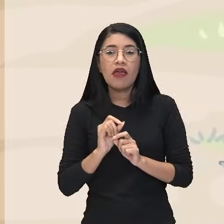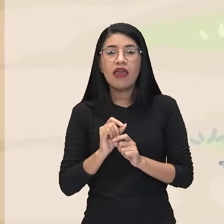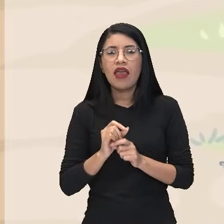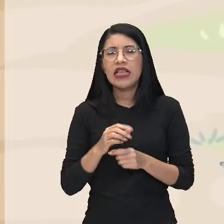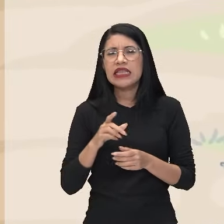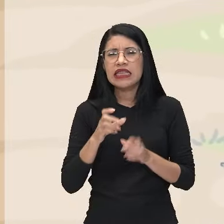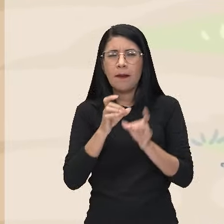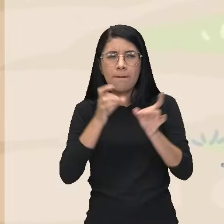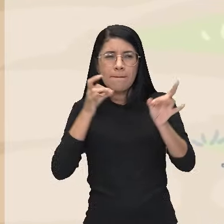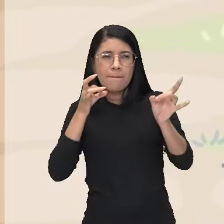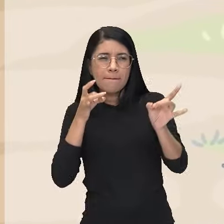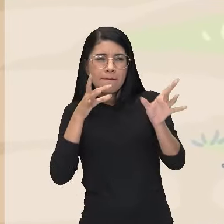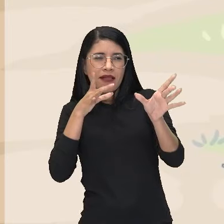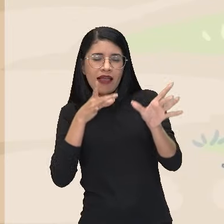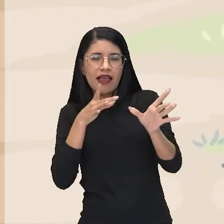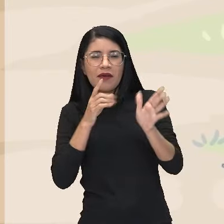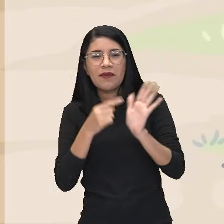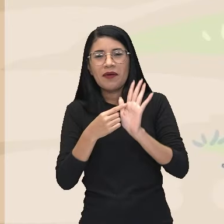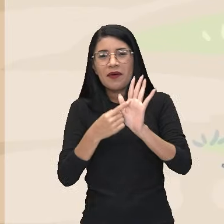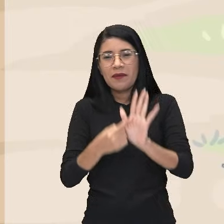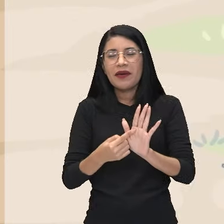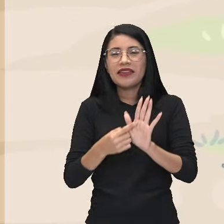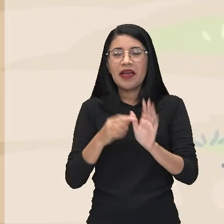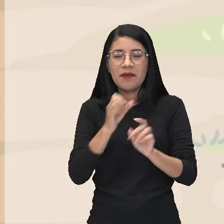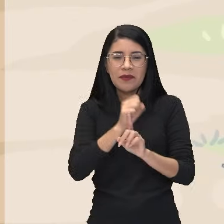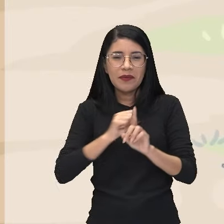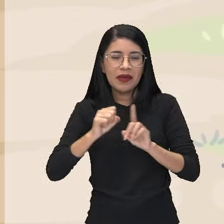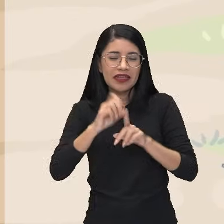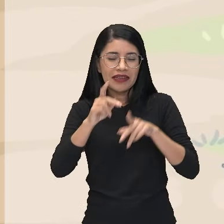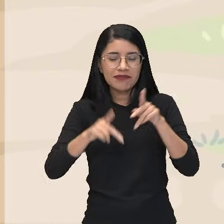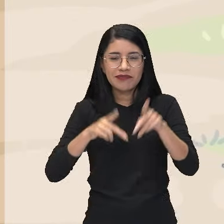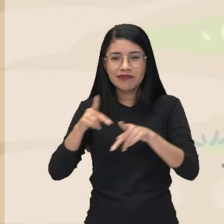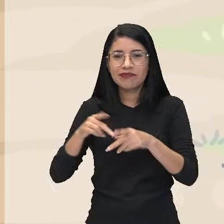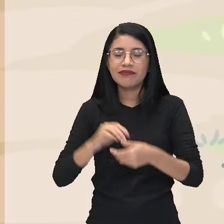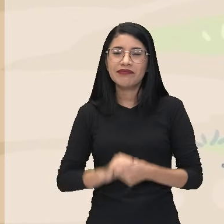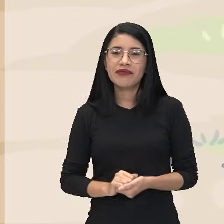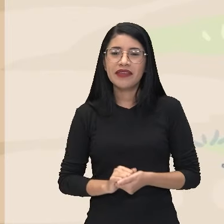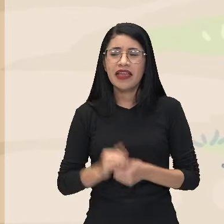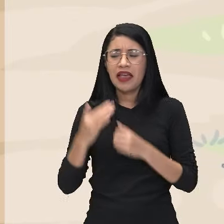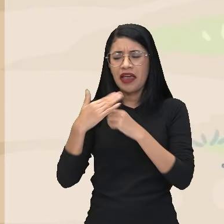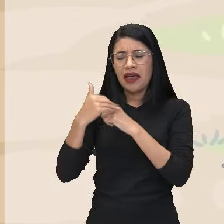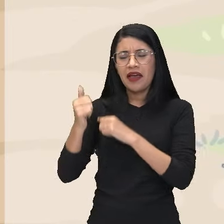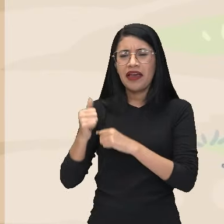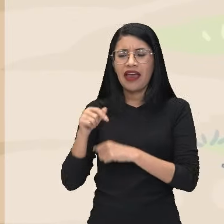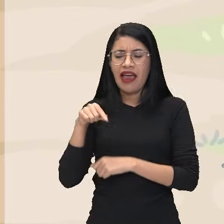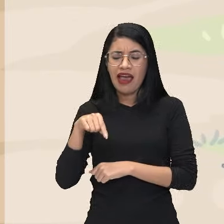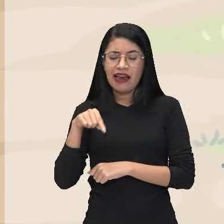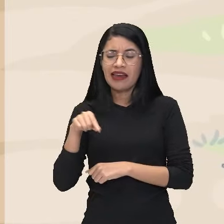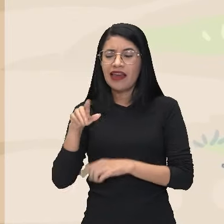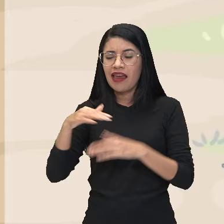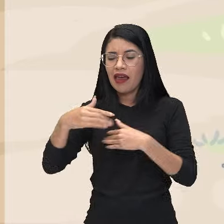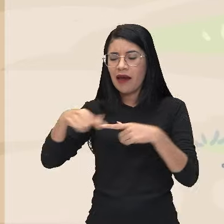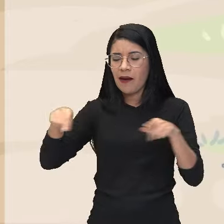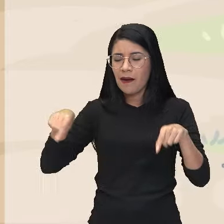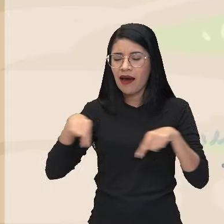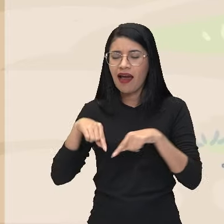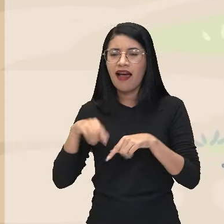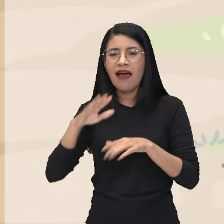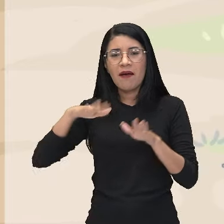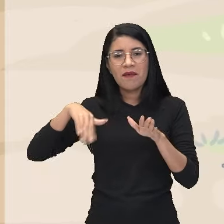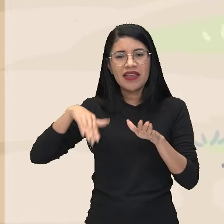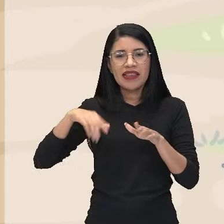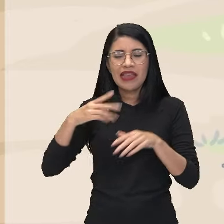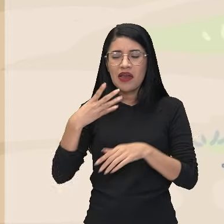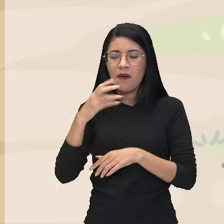flecha pra mostrar pra sociedade. Chamou e disse, essa aqui é minha piscina. Tem